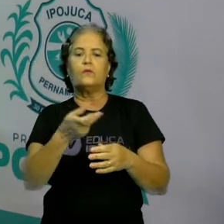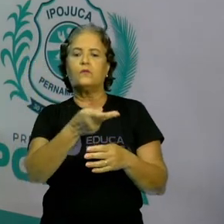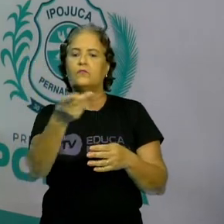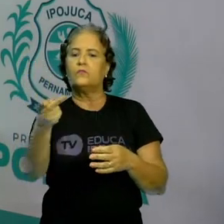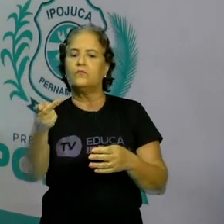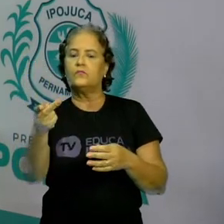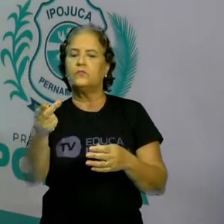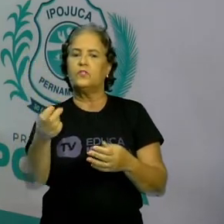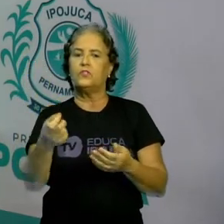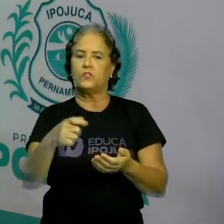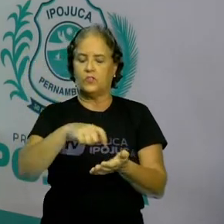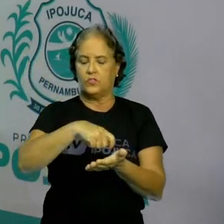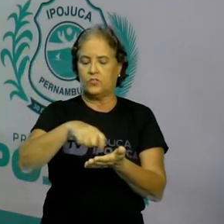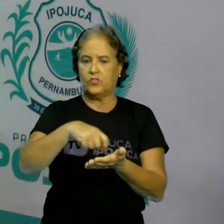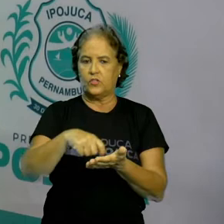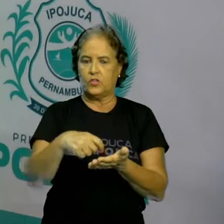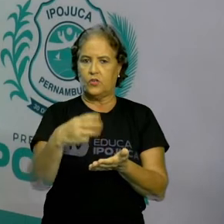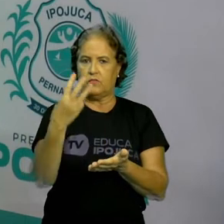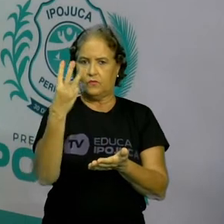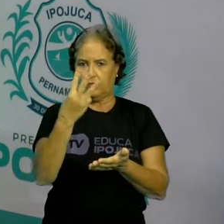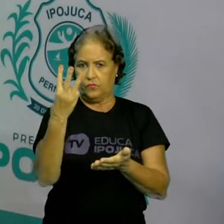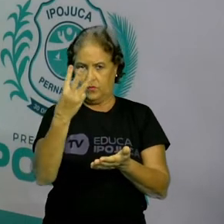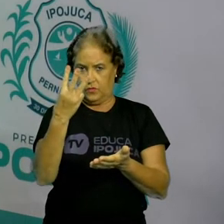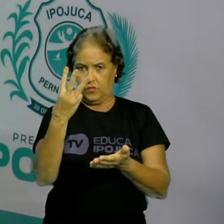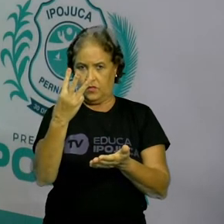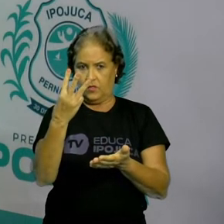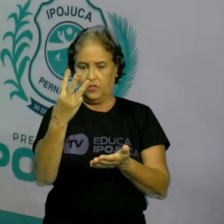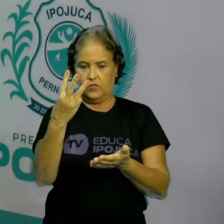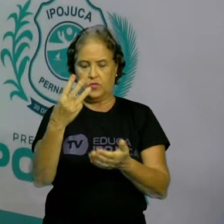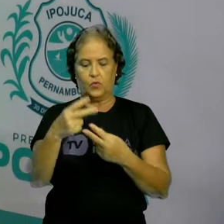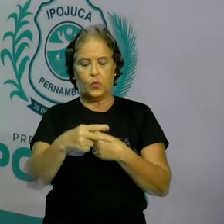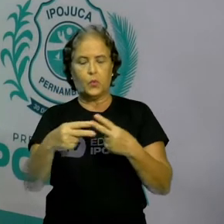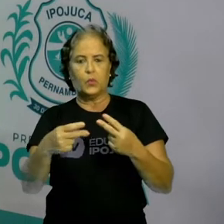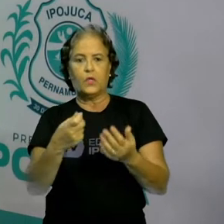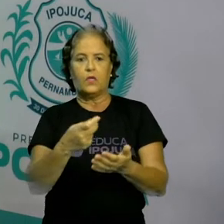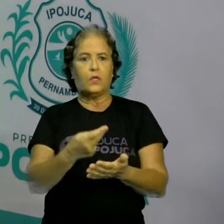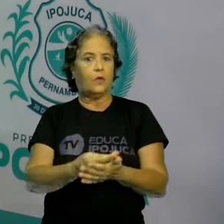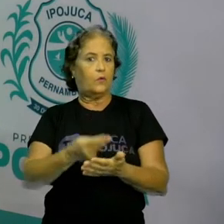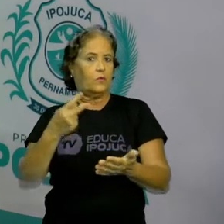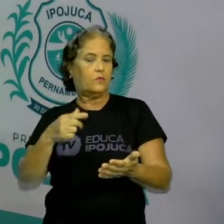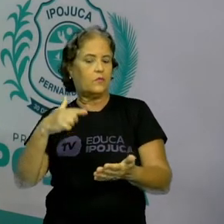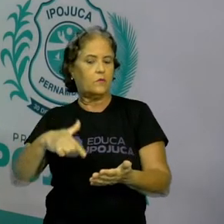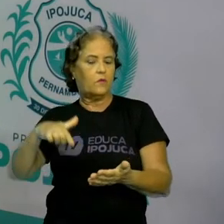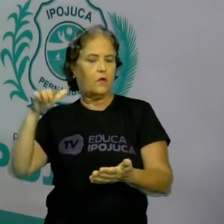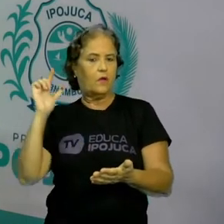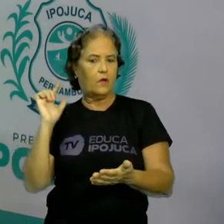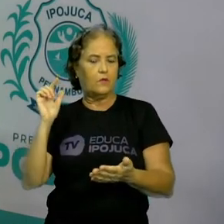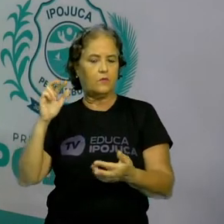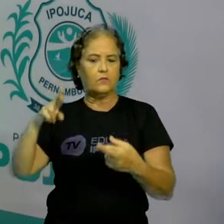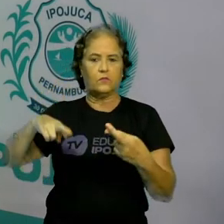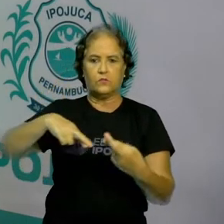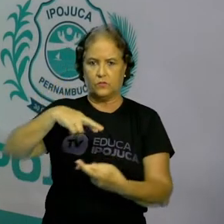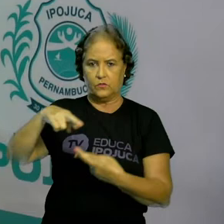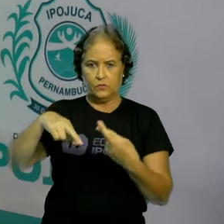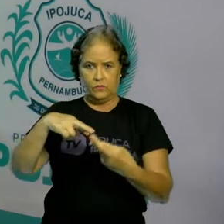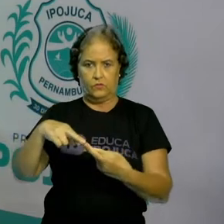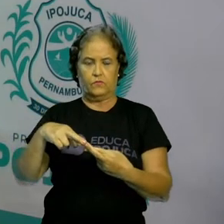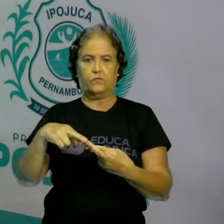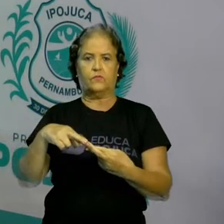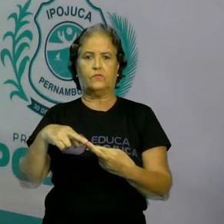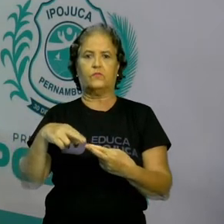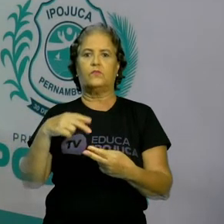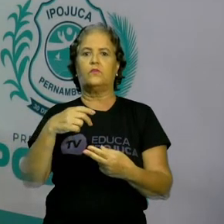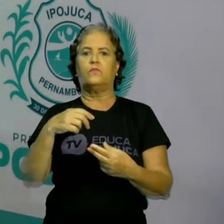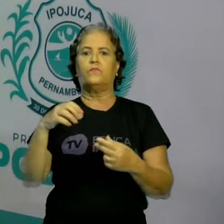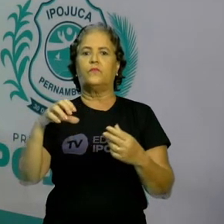antes, não é? Da revolução industrial ali na Inglaterra, que possibilitaram a revolução industrial na